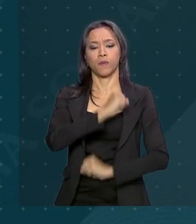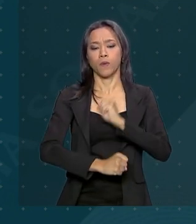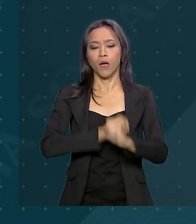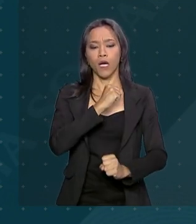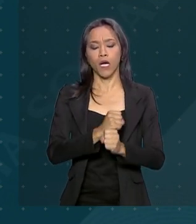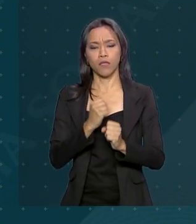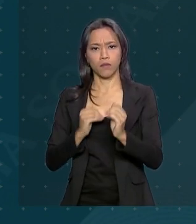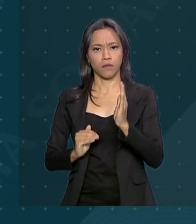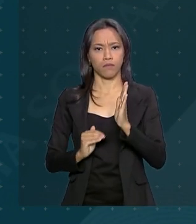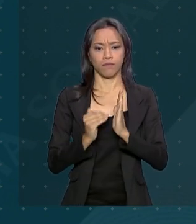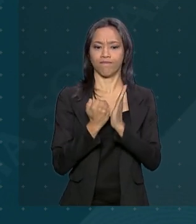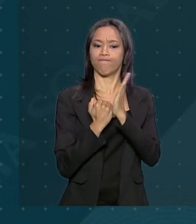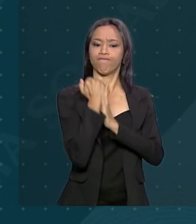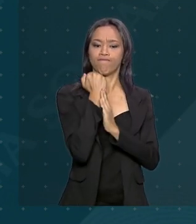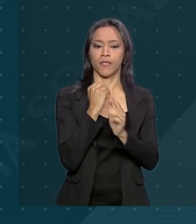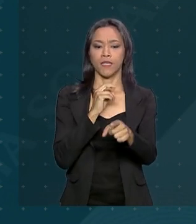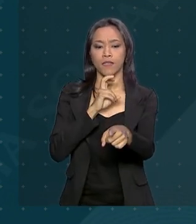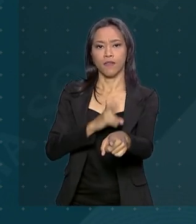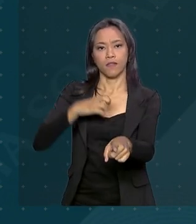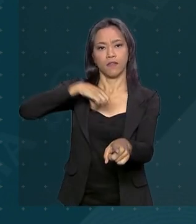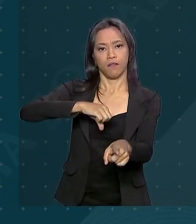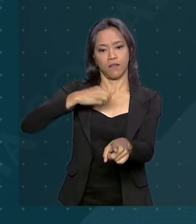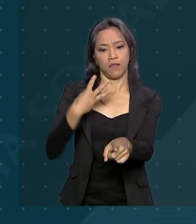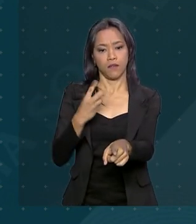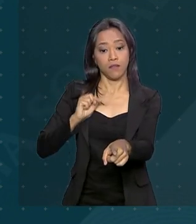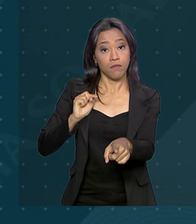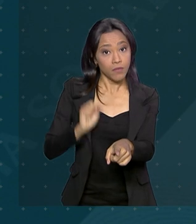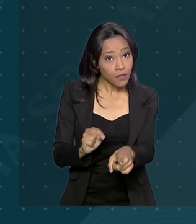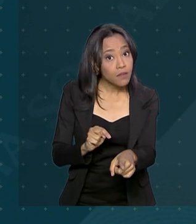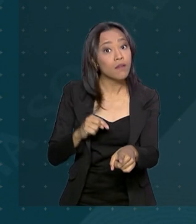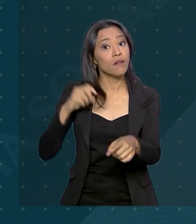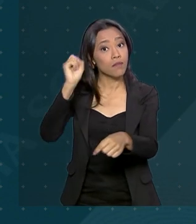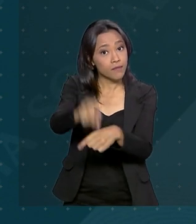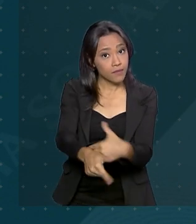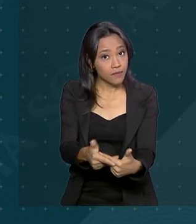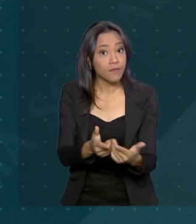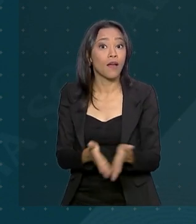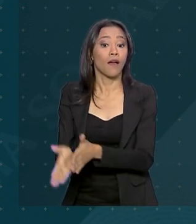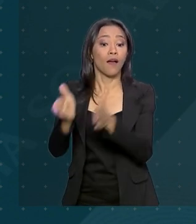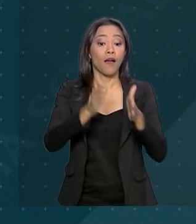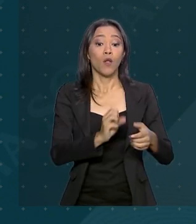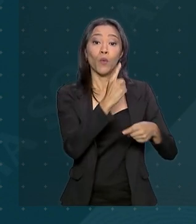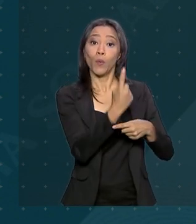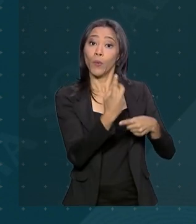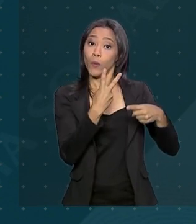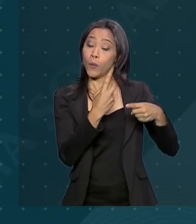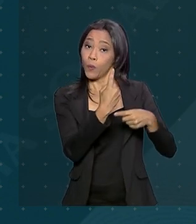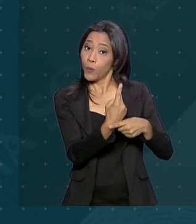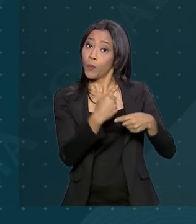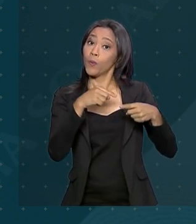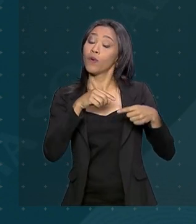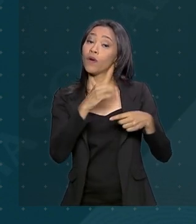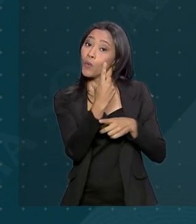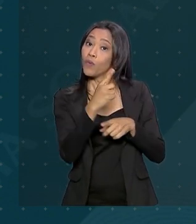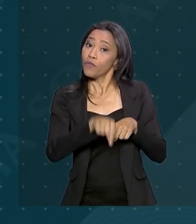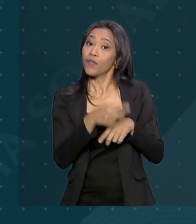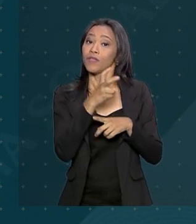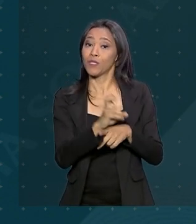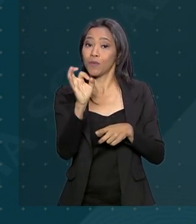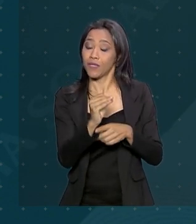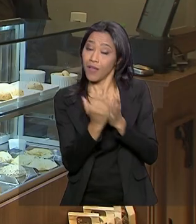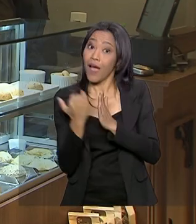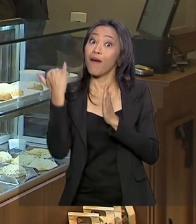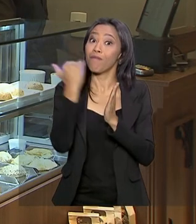ultrapassa 590 mil empregos formais. 1,5% maior que no mesmo período do ano